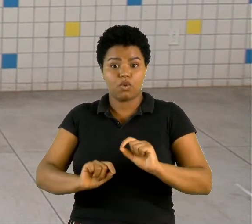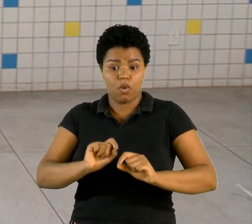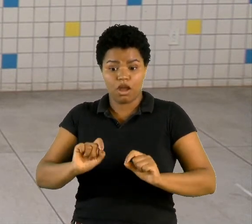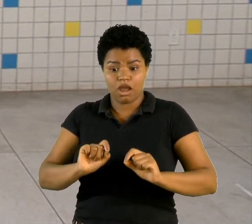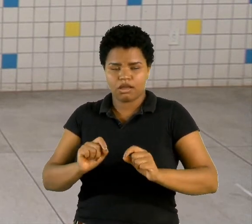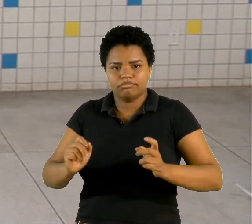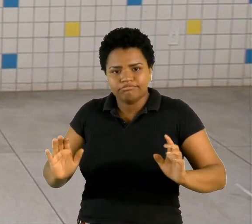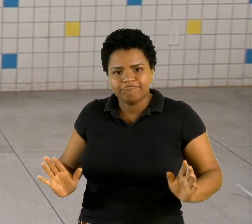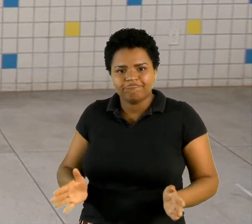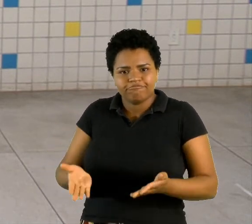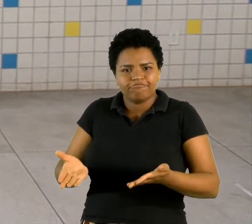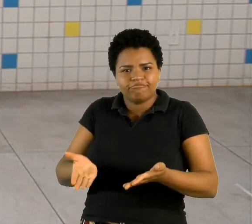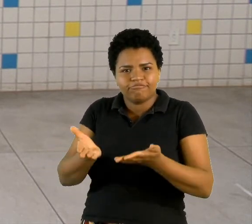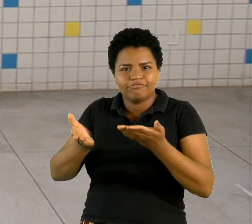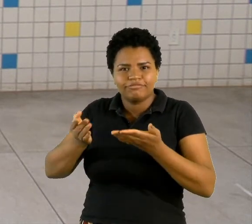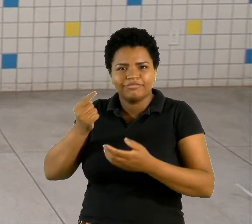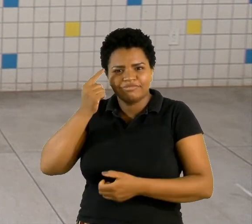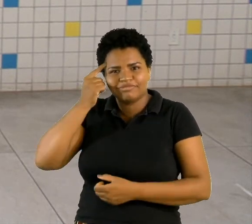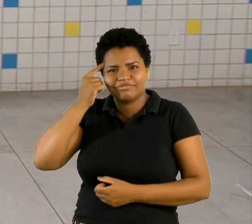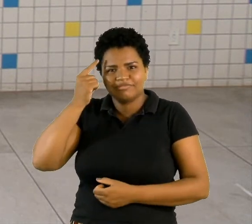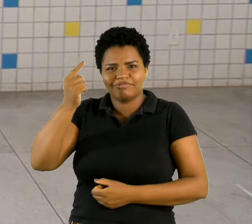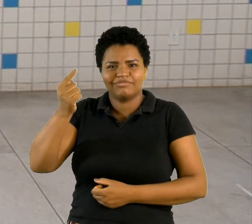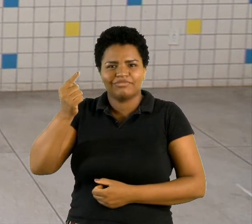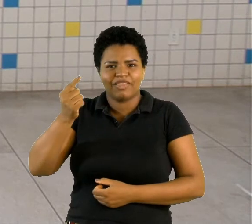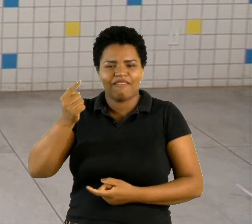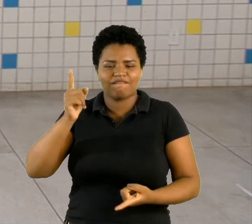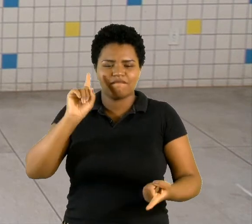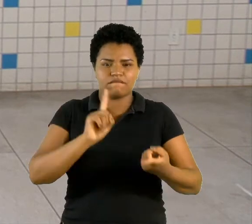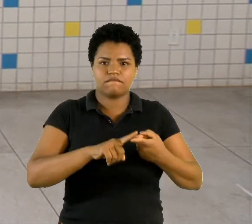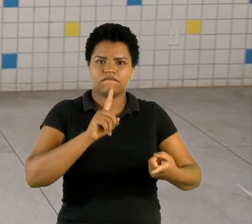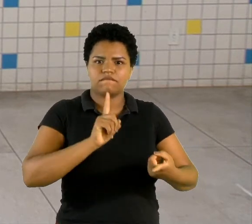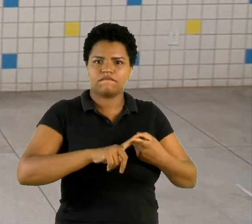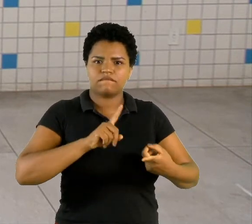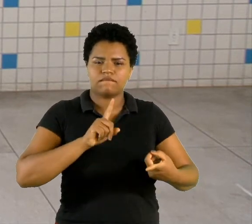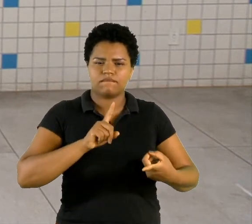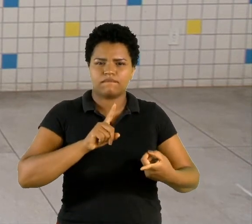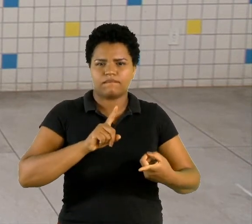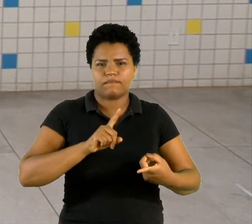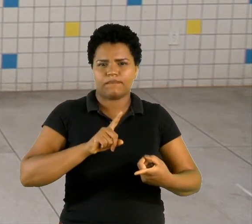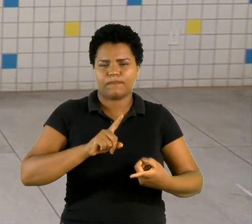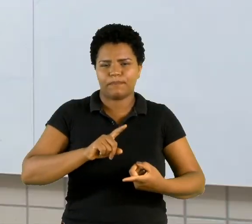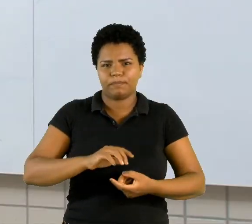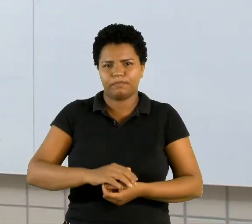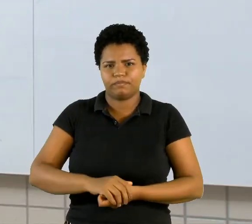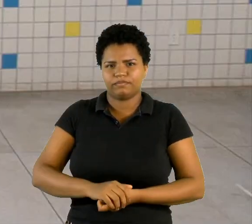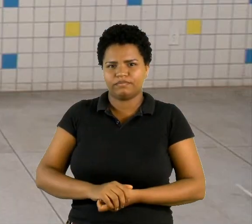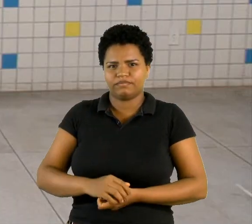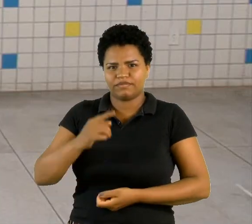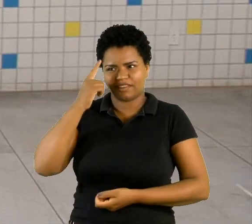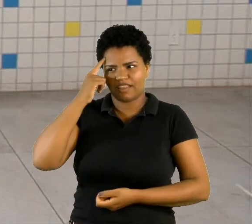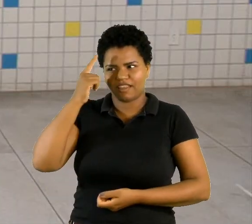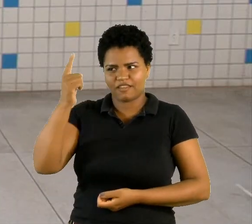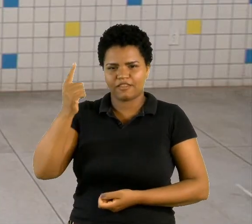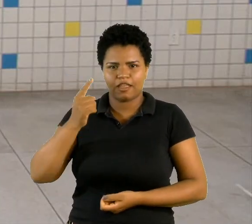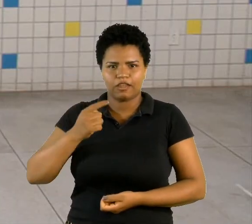a ideia de revanche, a ideia de vingança.